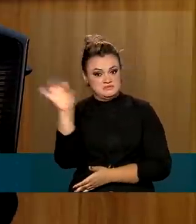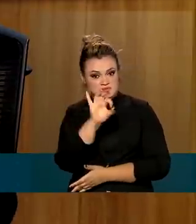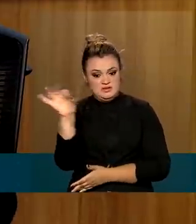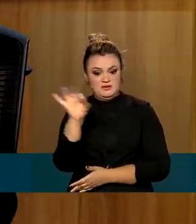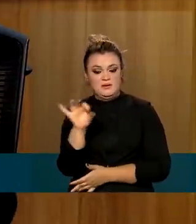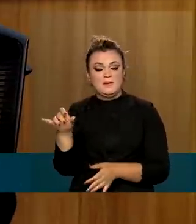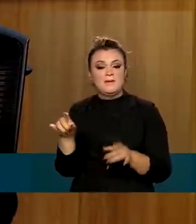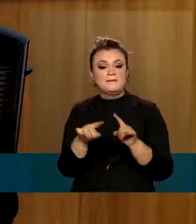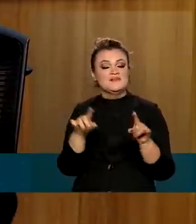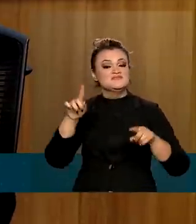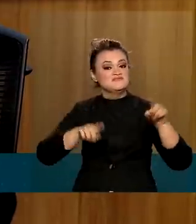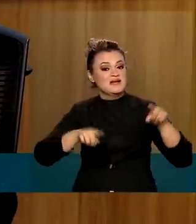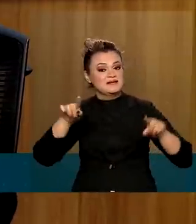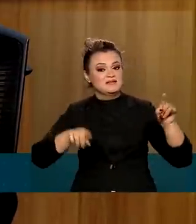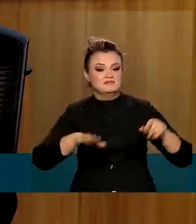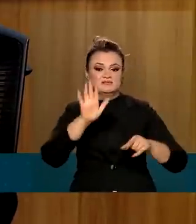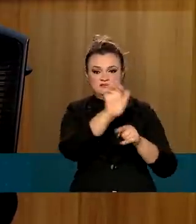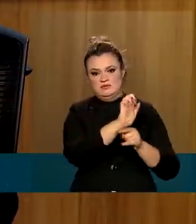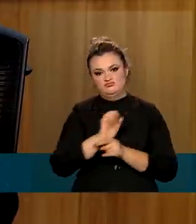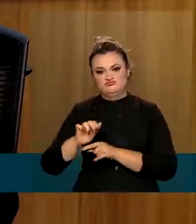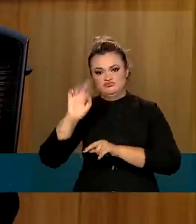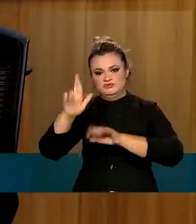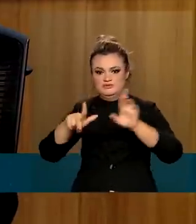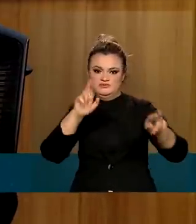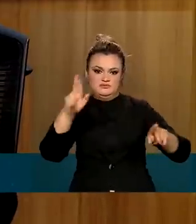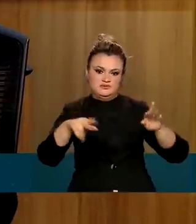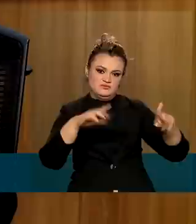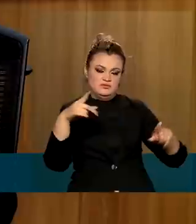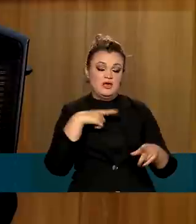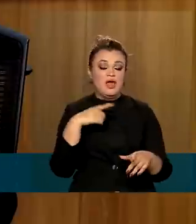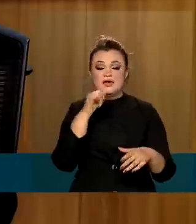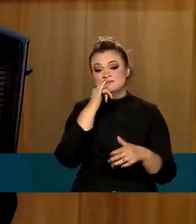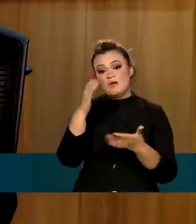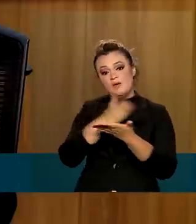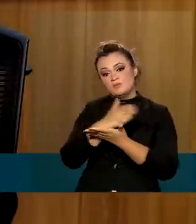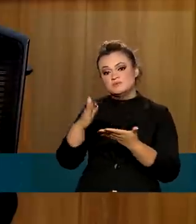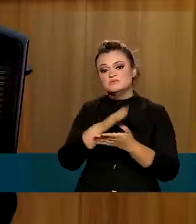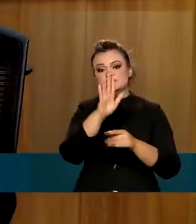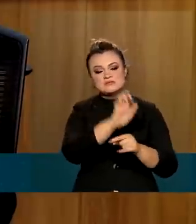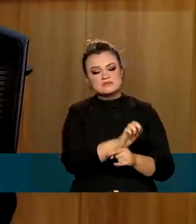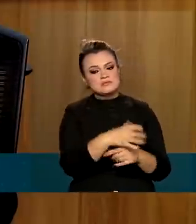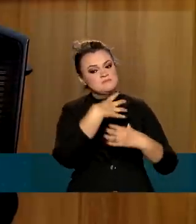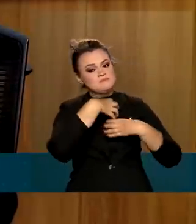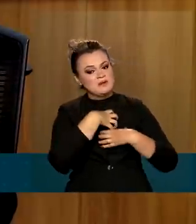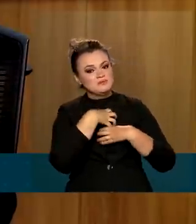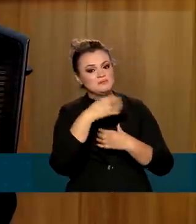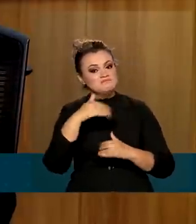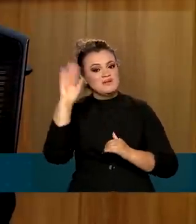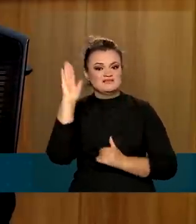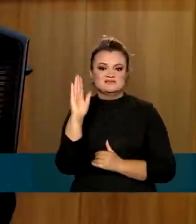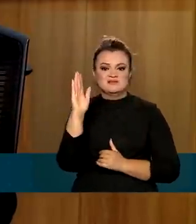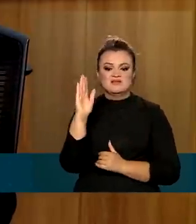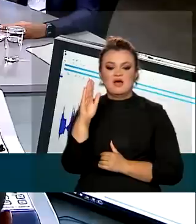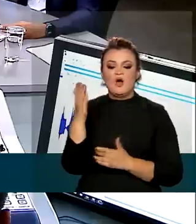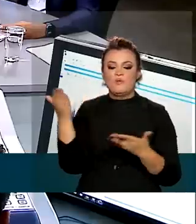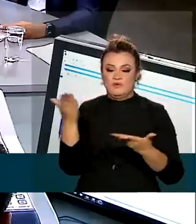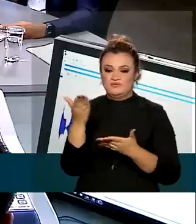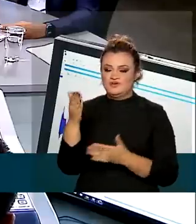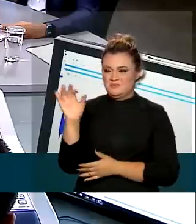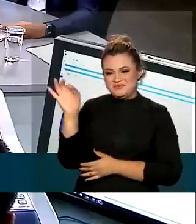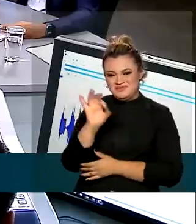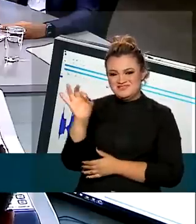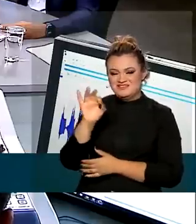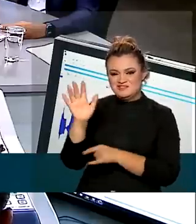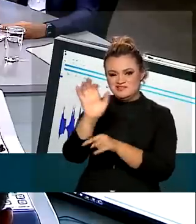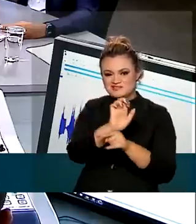Mas isso também varia muito de estado para estado. Então, tem estados que vão ter um impacto ainda maior, né? Porque hoje a alíquota, em